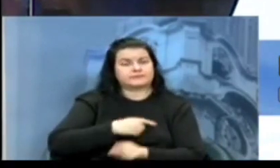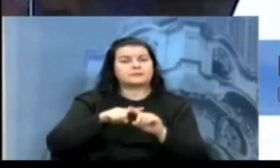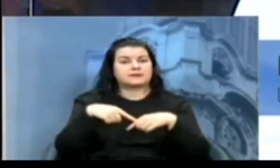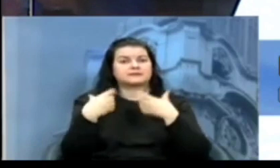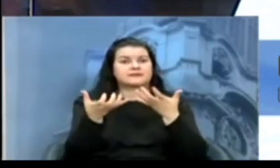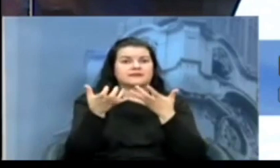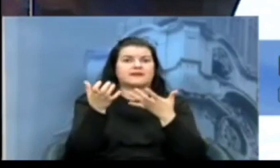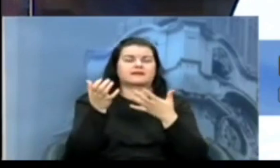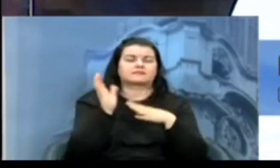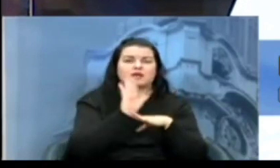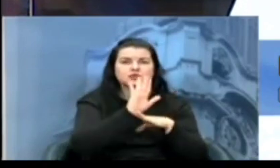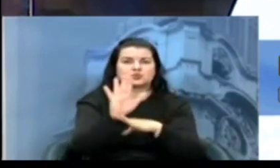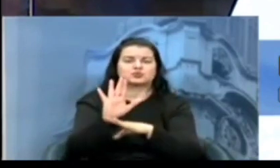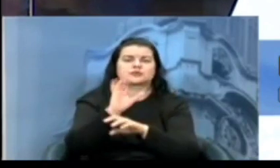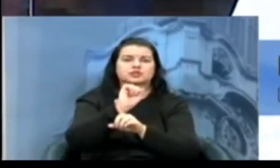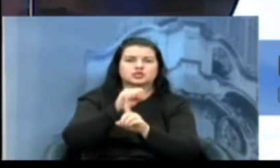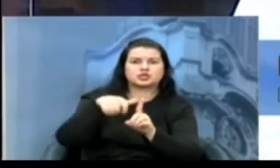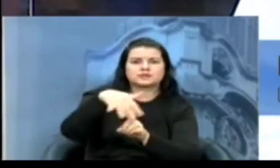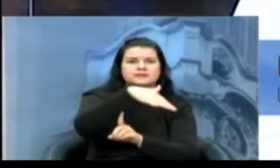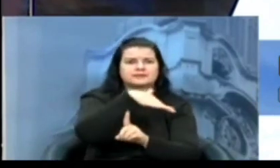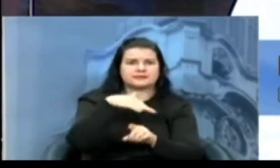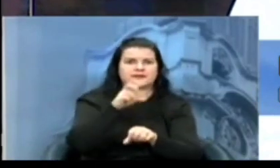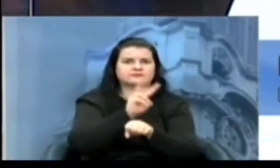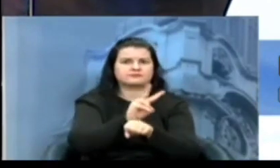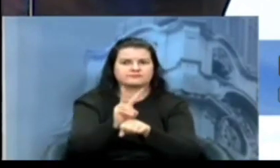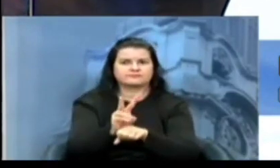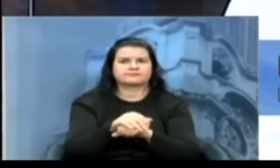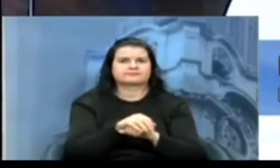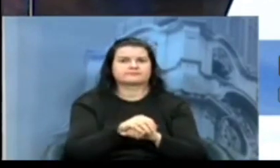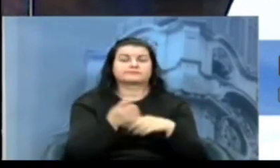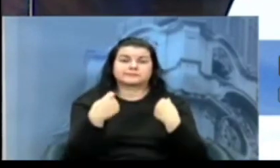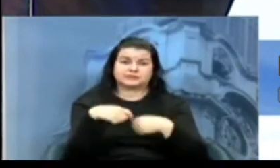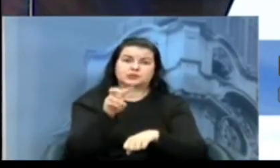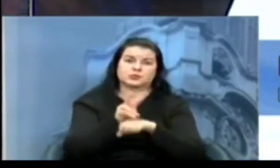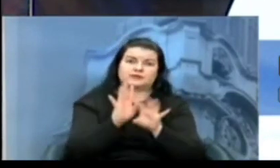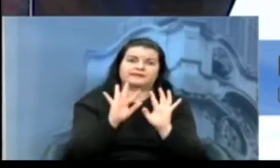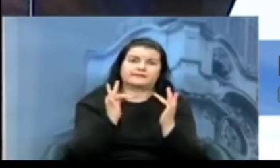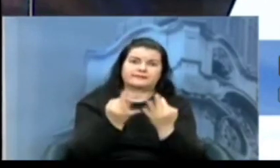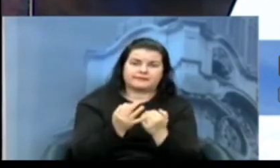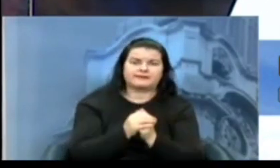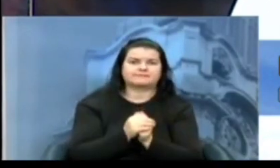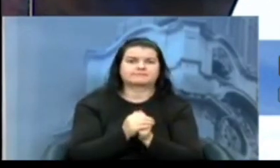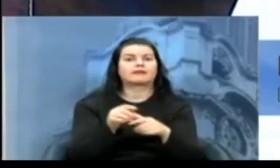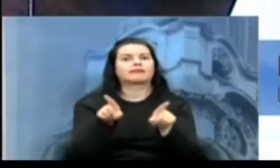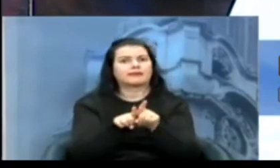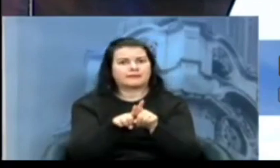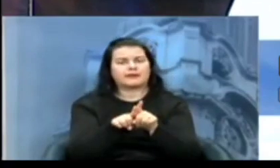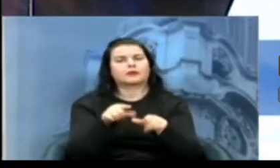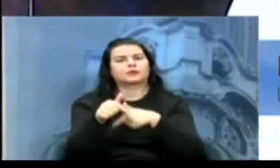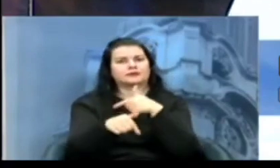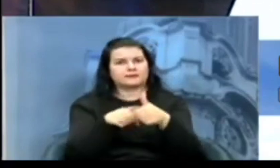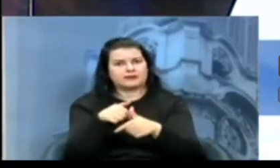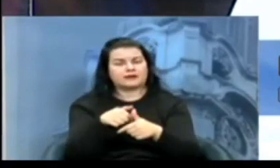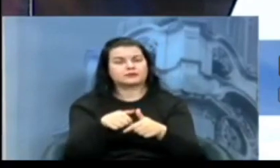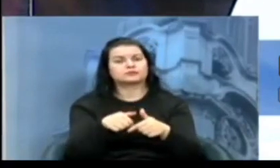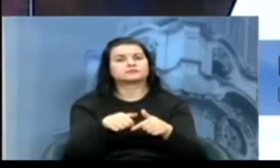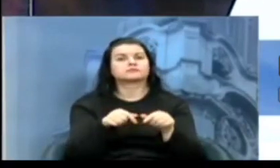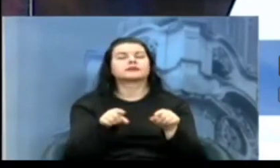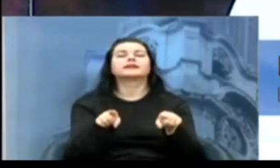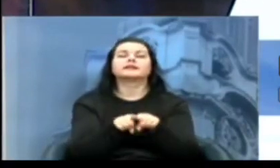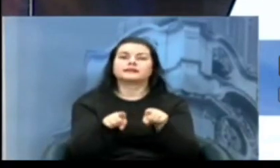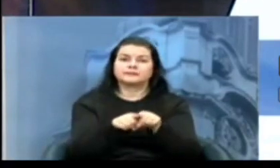sociedade. Que dão conta da família, do trabalho e ainda conseguem tempo para